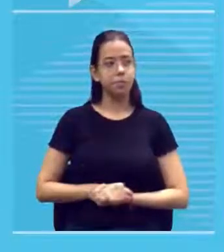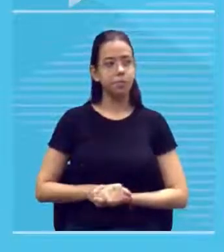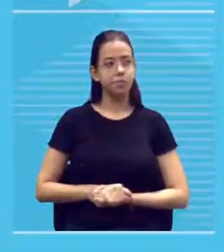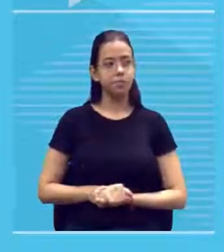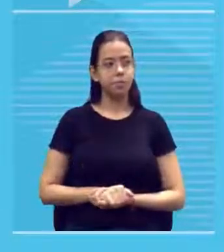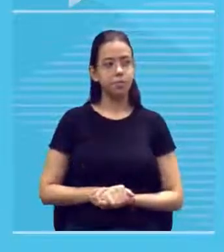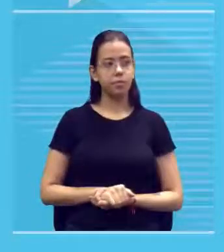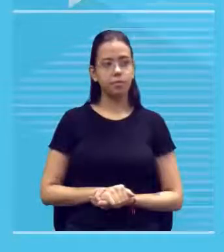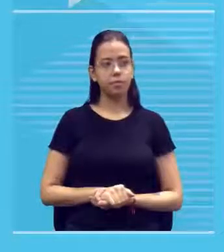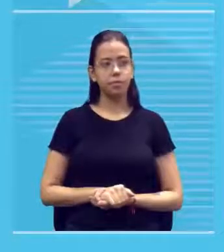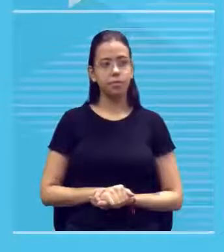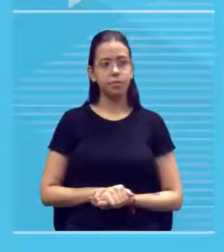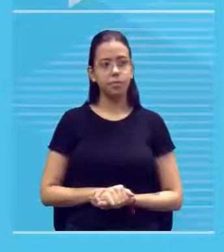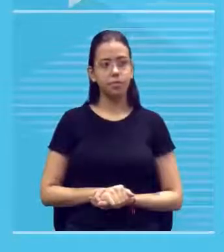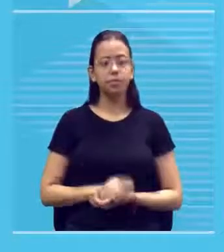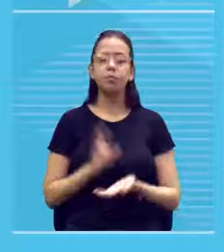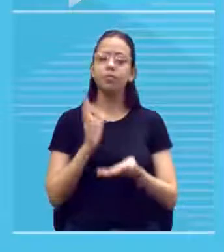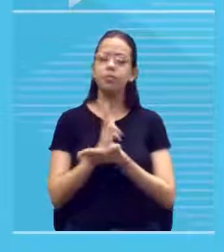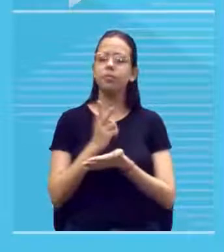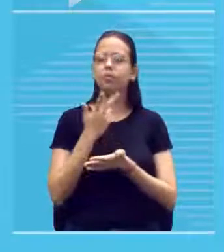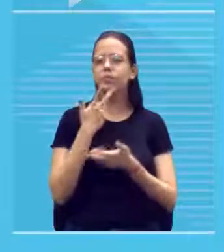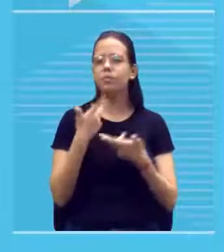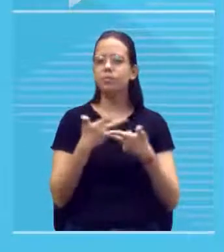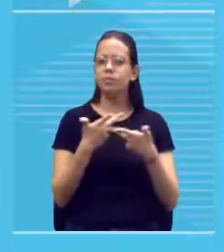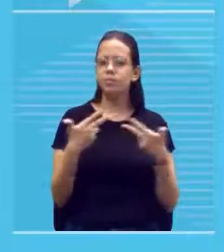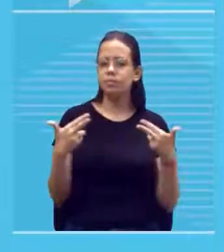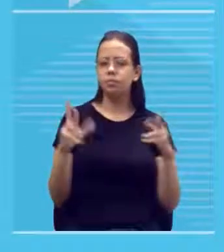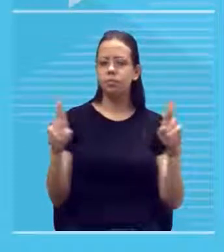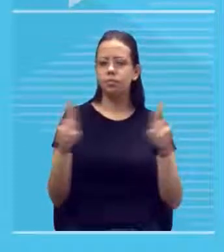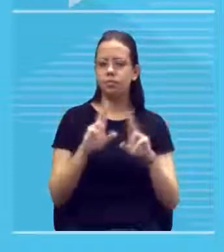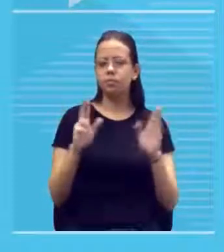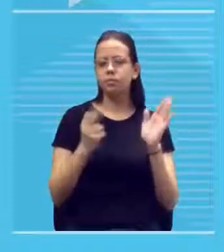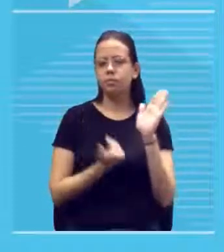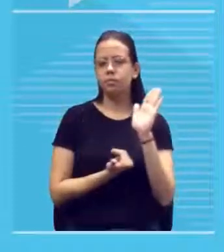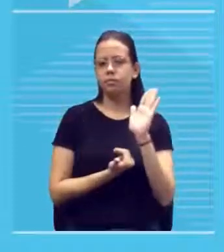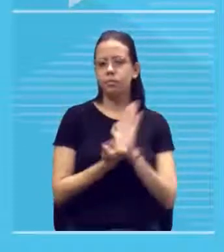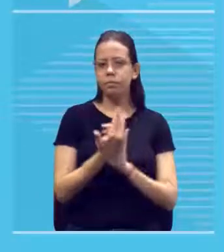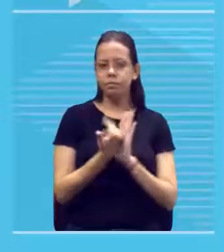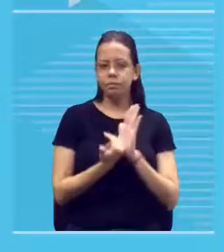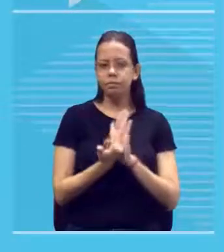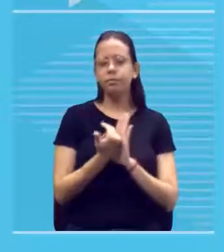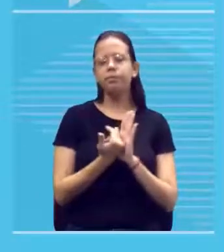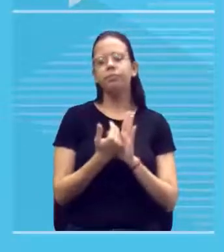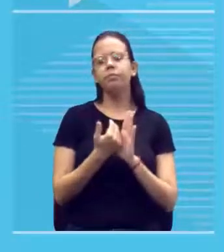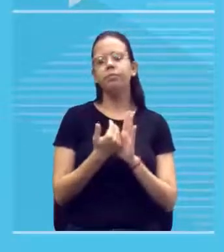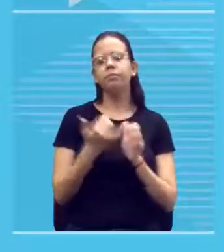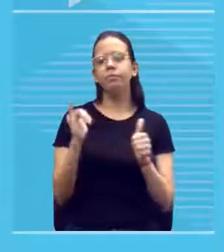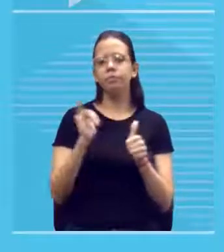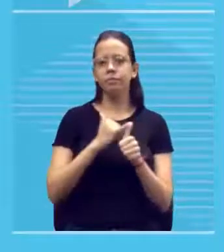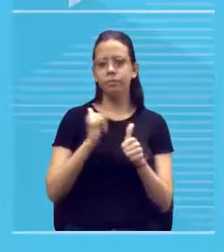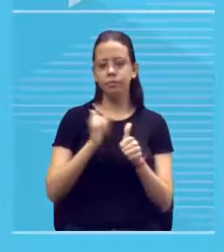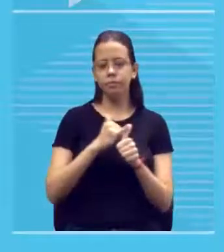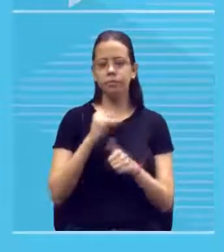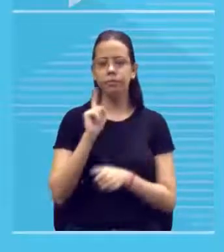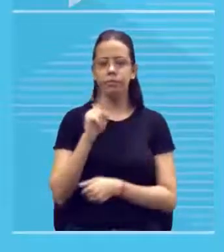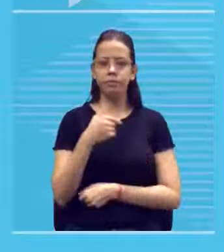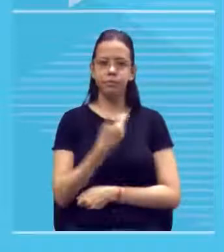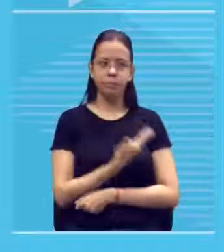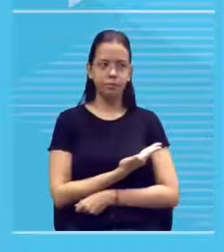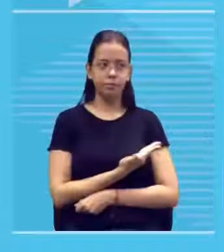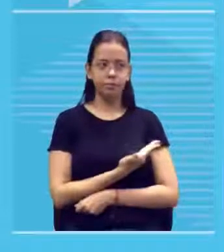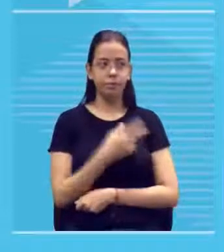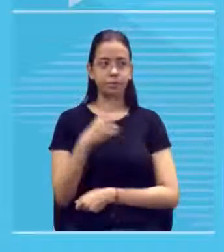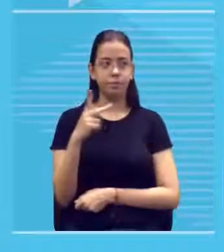sempre que se for falar de coisas relacionadas a pintura gente o adjetivo é esse aqui tá